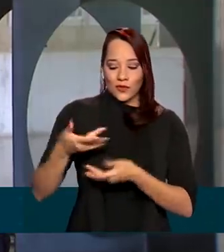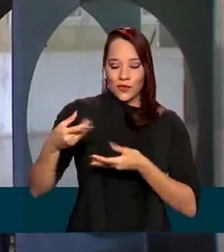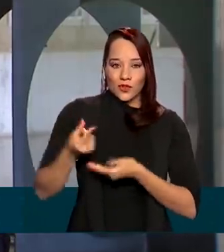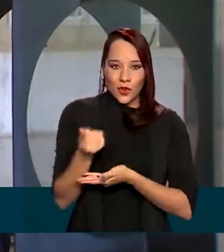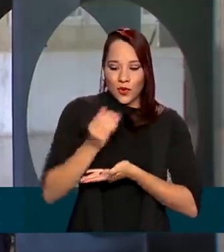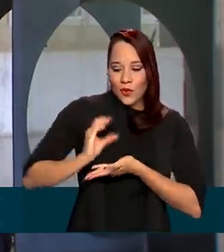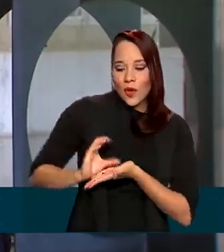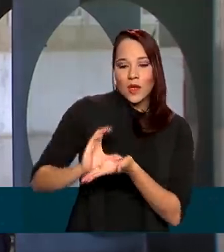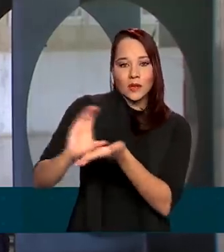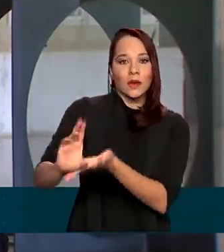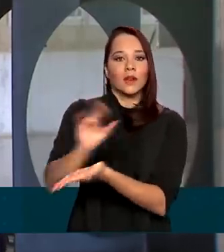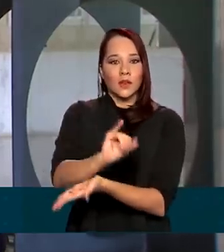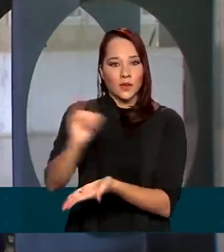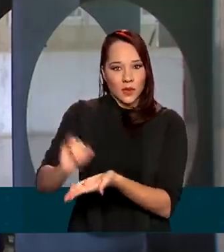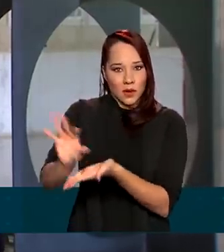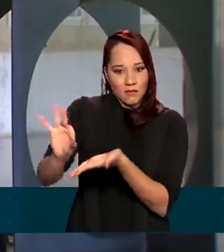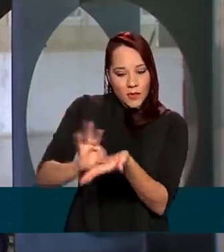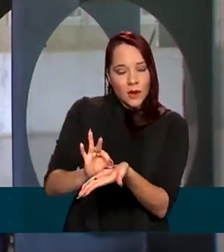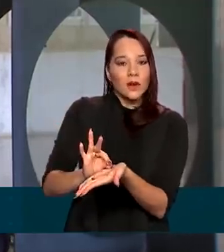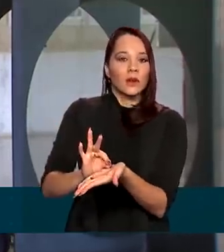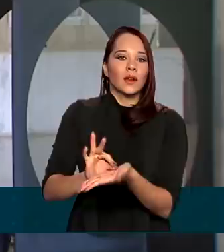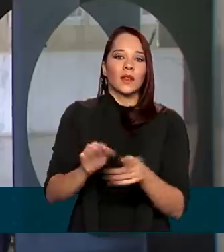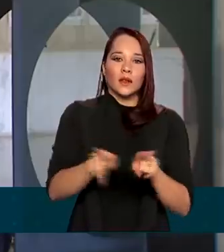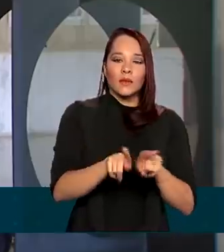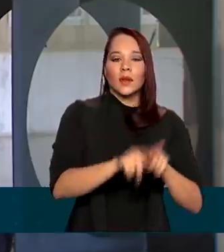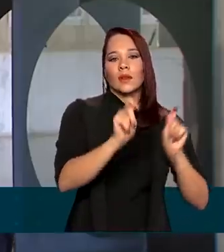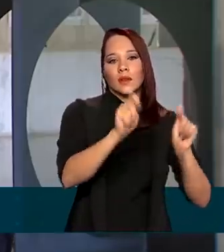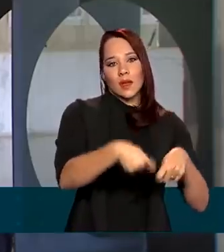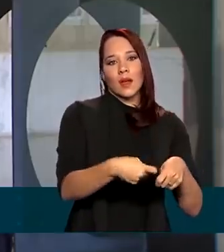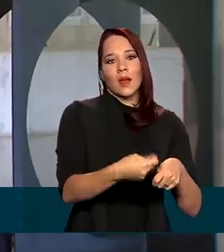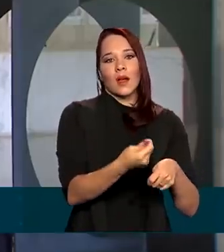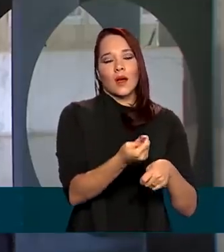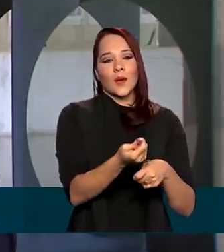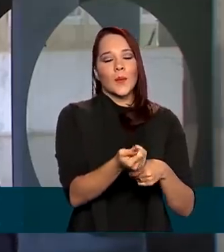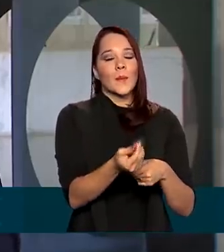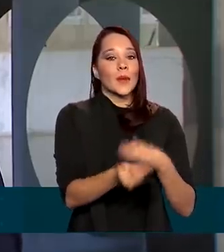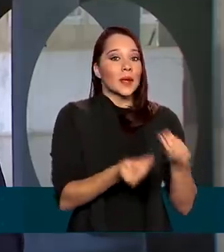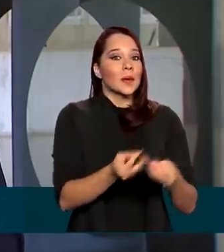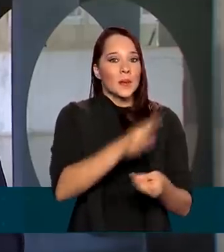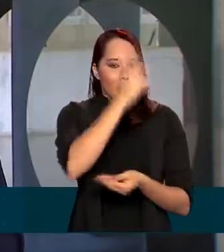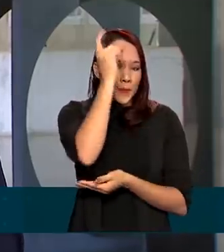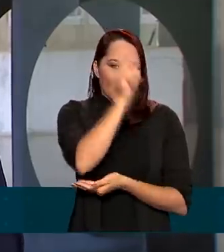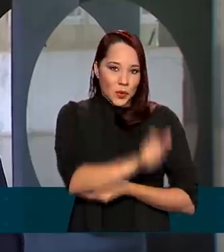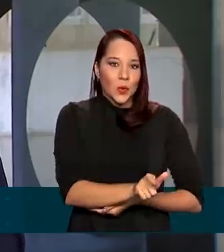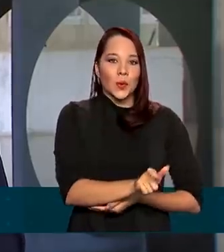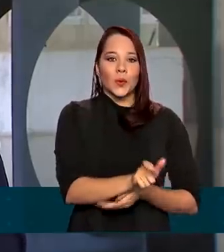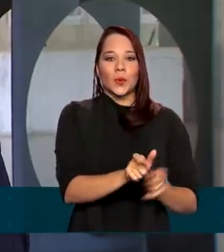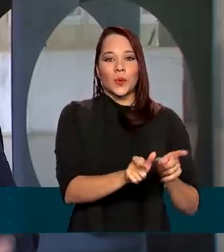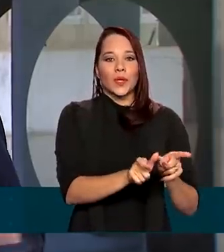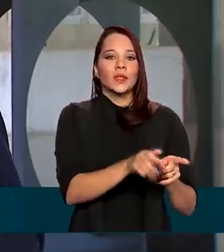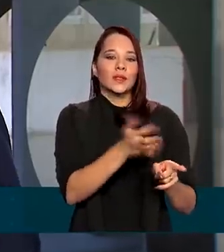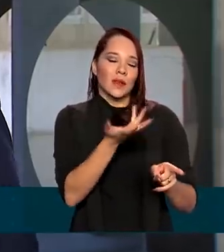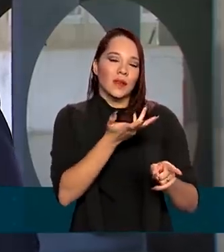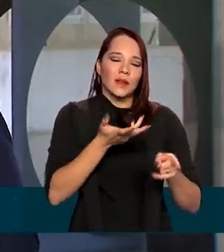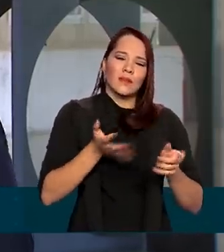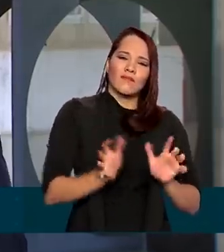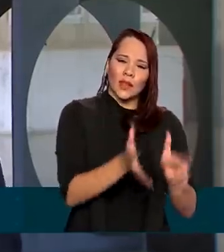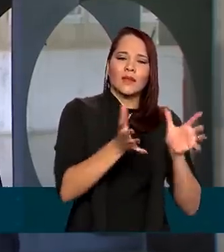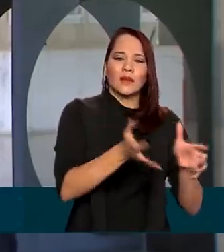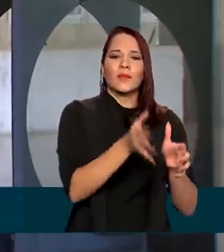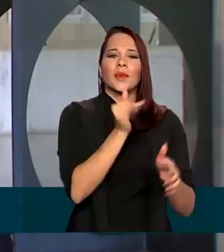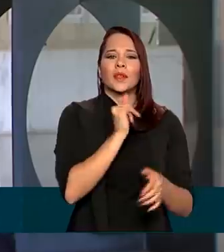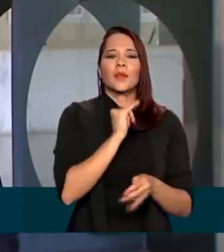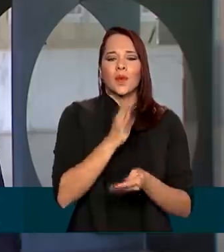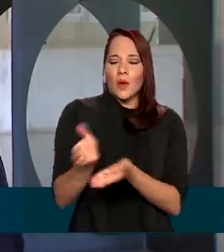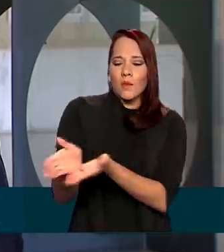instituições cadastradas no programa e também para pessoas, campanhas específicas, como